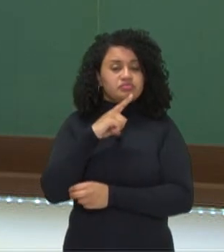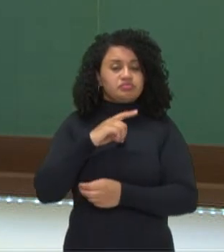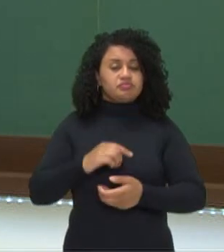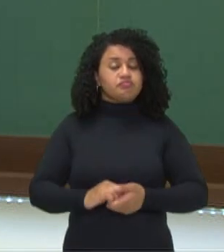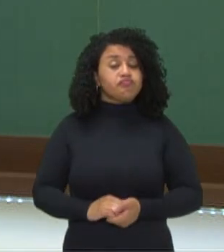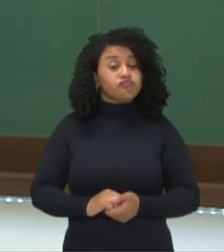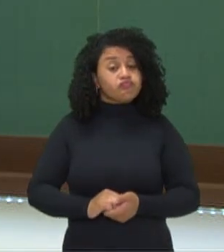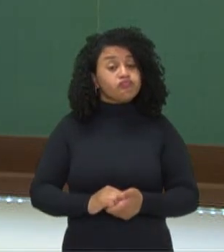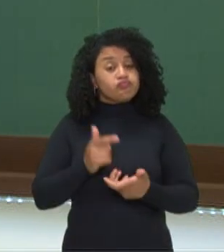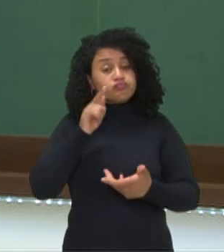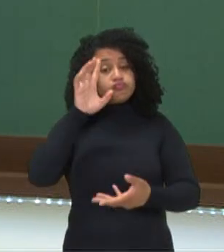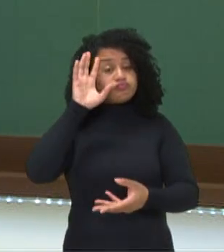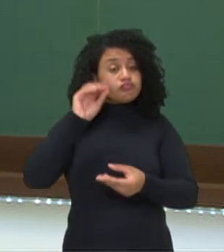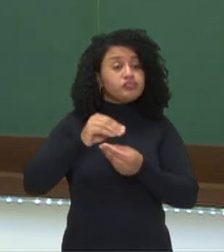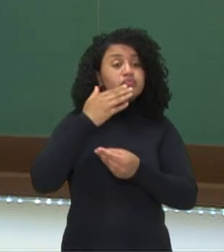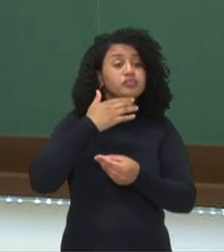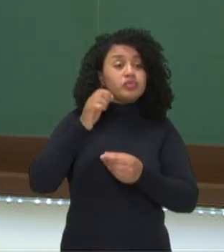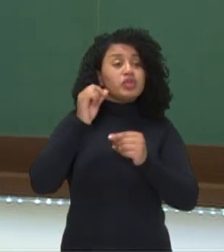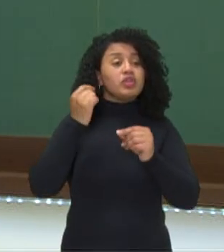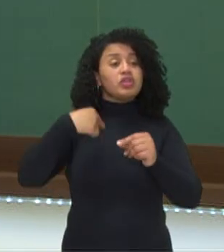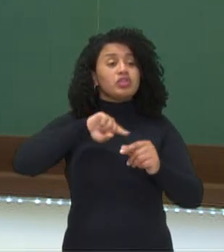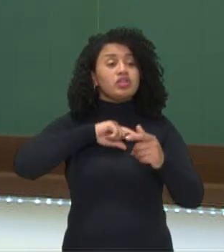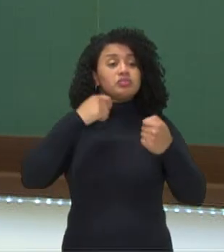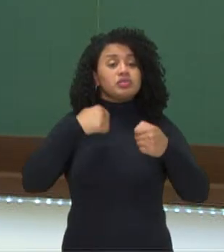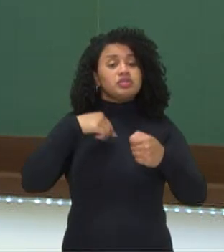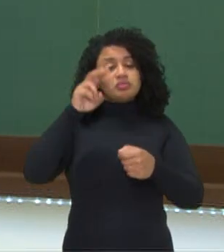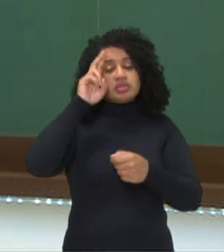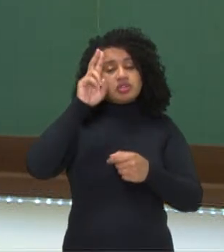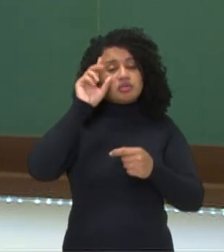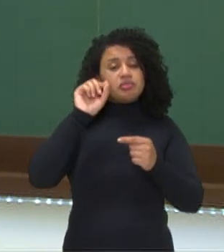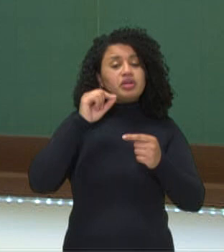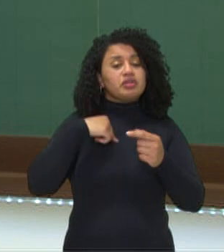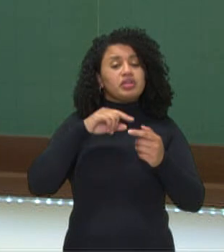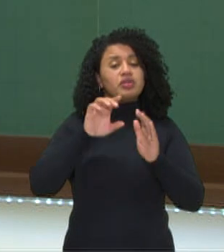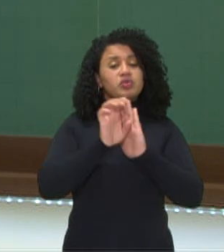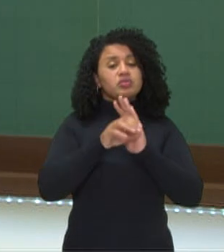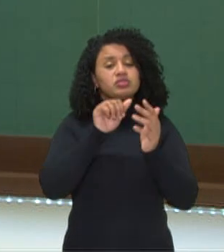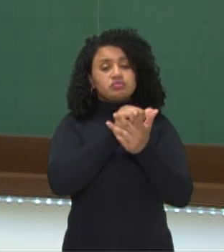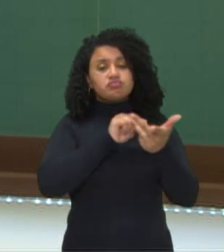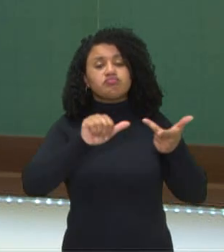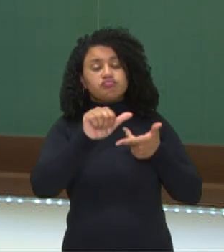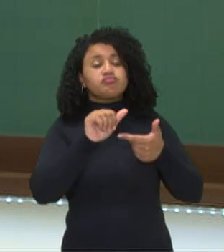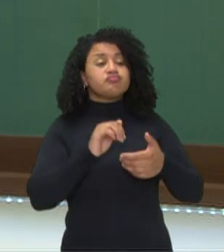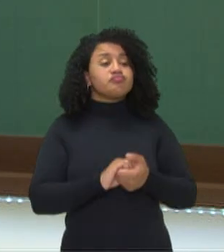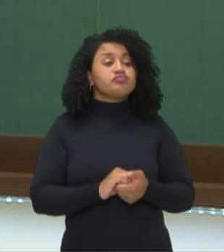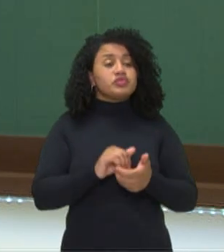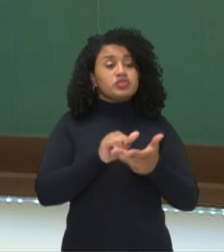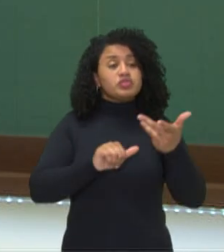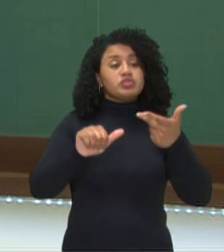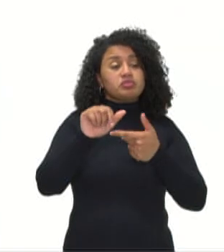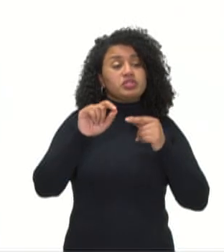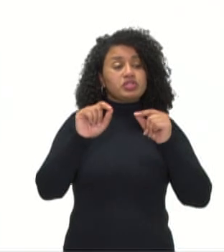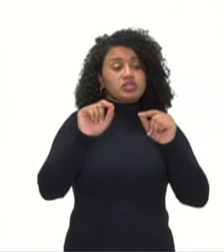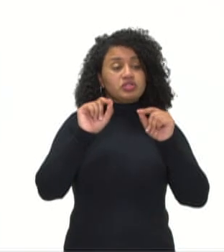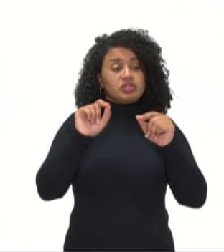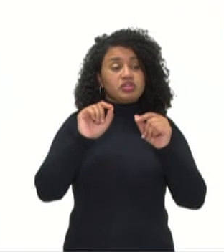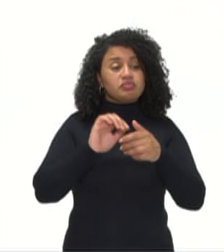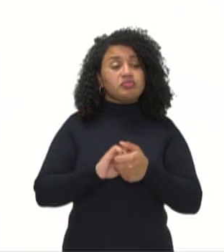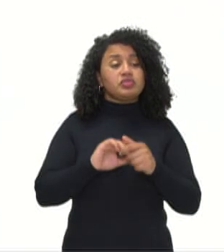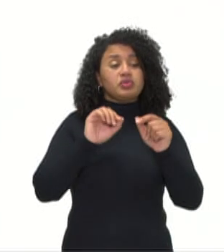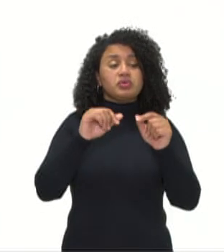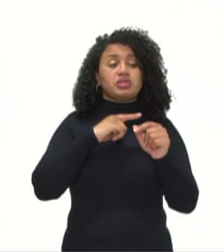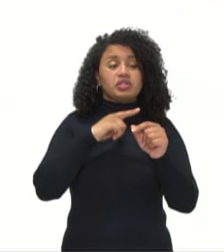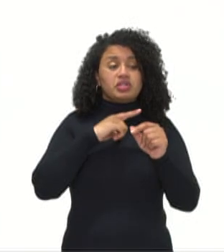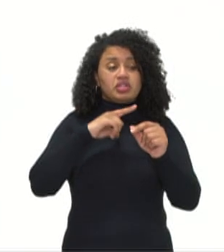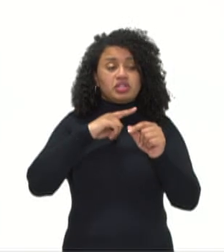melhor essa concepção, precisamos relembrar do conceito de substância. Substância nada mais é do que aquilo